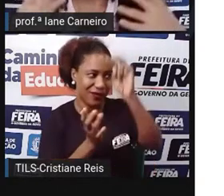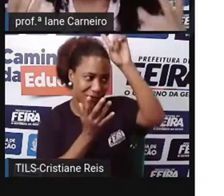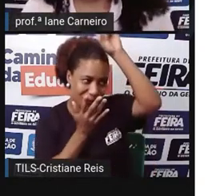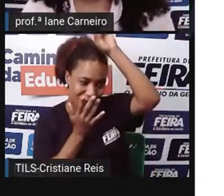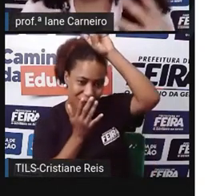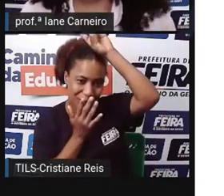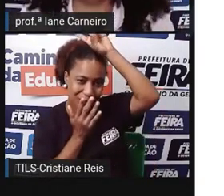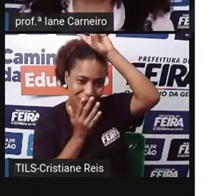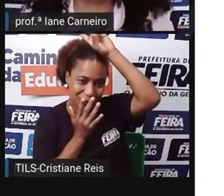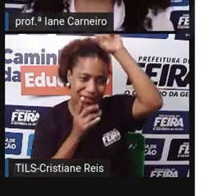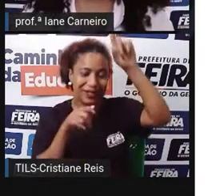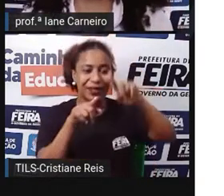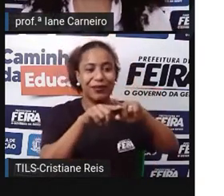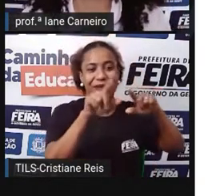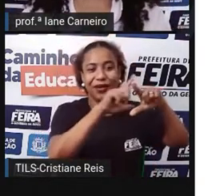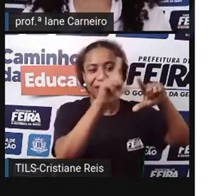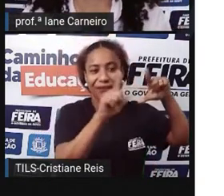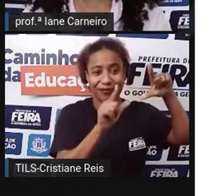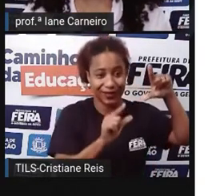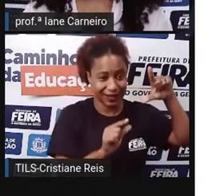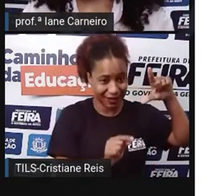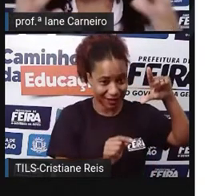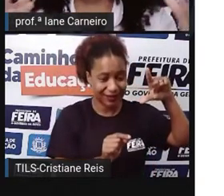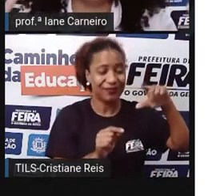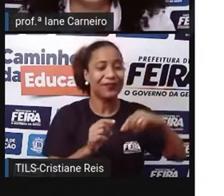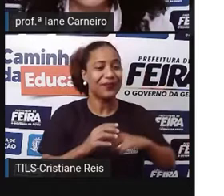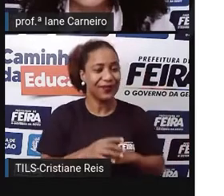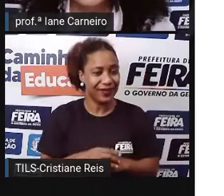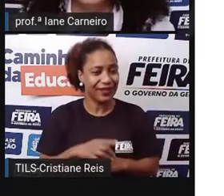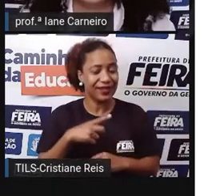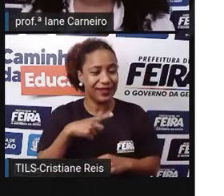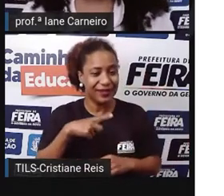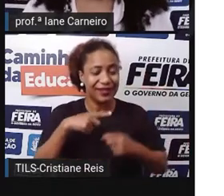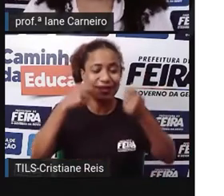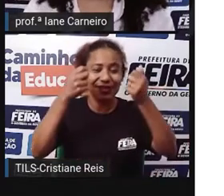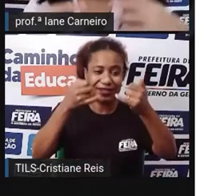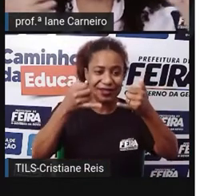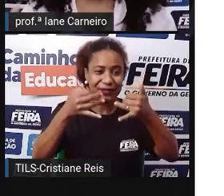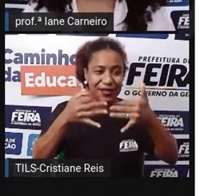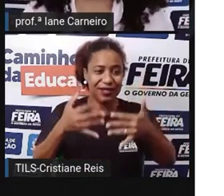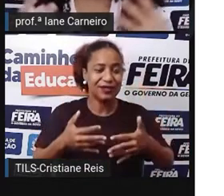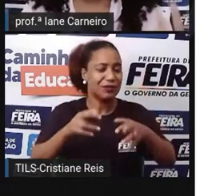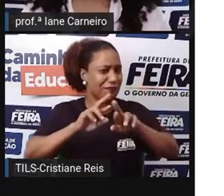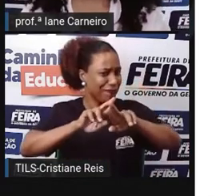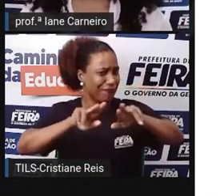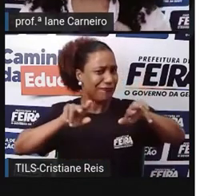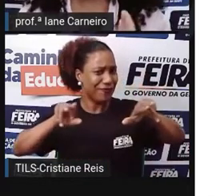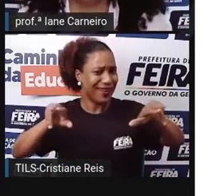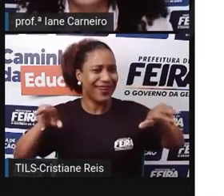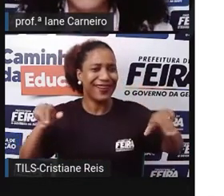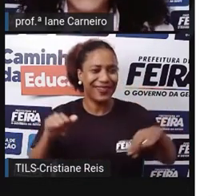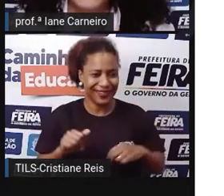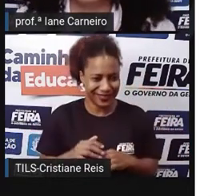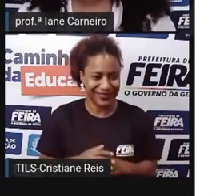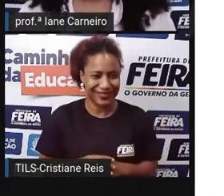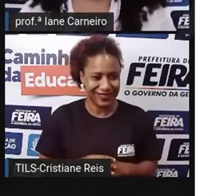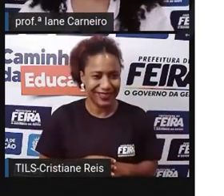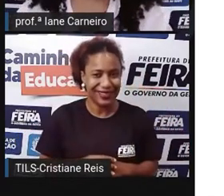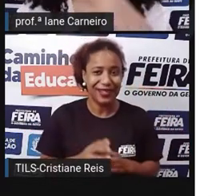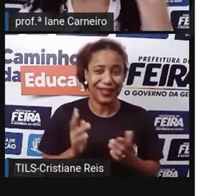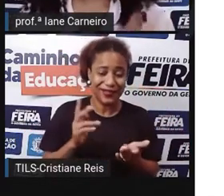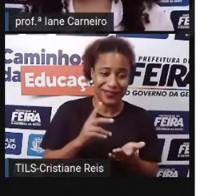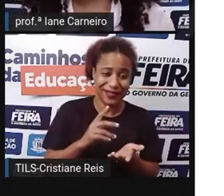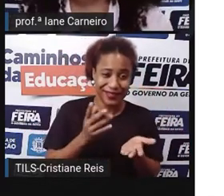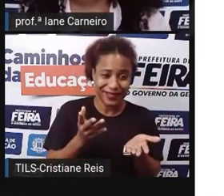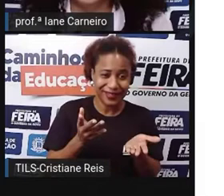também outros povos, eles têm explicações aí maravilhosas, fantásticas, sobre, por exemplo,